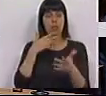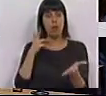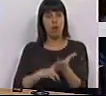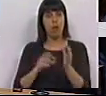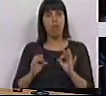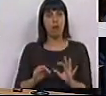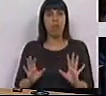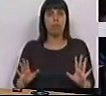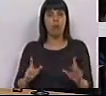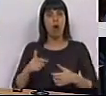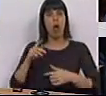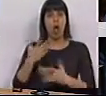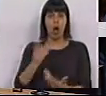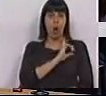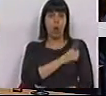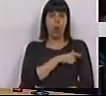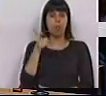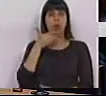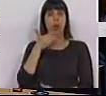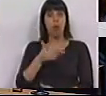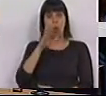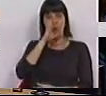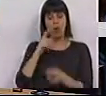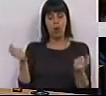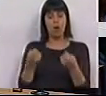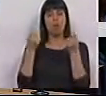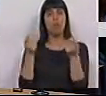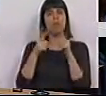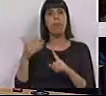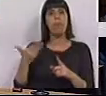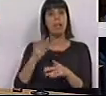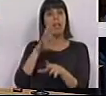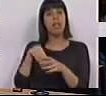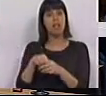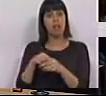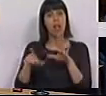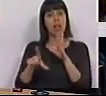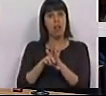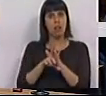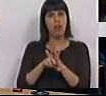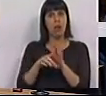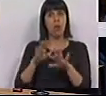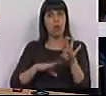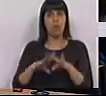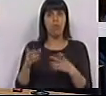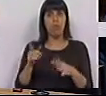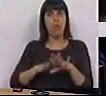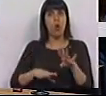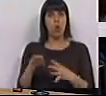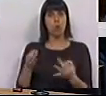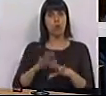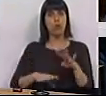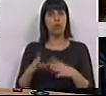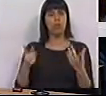facto. Agora, competiu ao Governo promover, através de direito interno, através de legislação, como, aliás, fez, como, aliás,